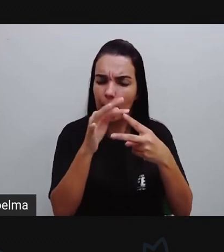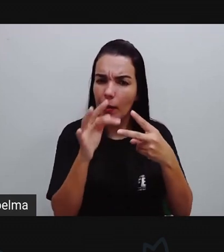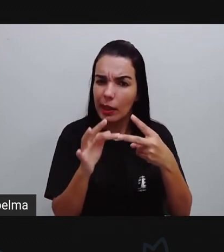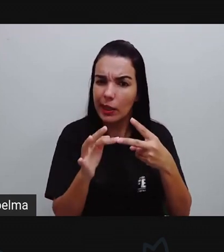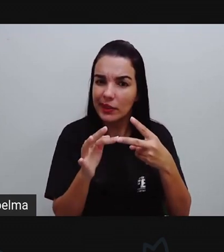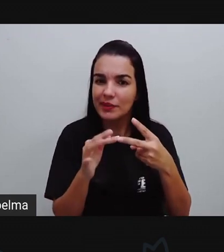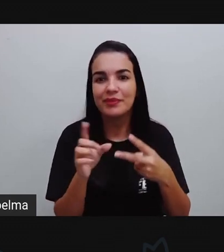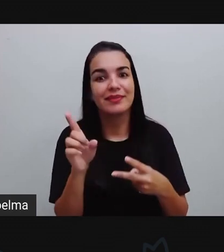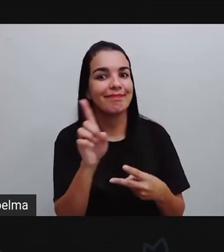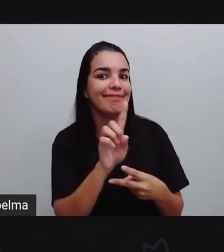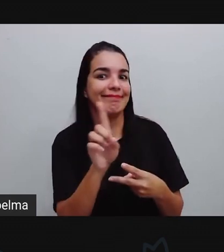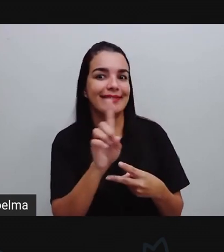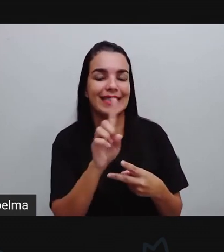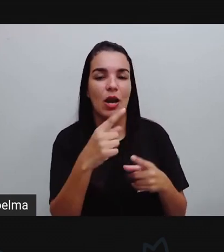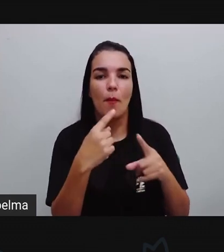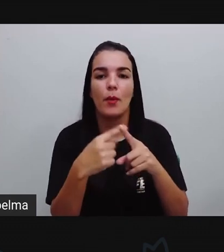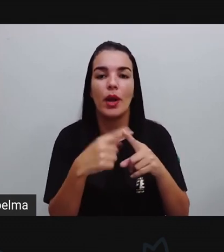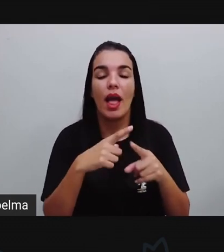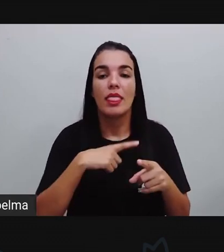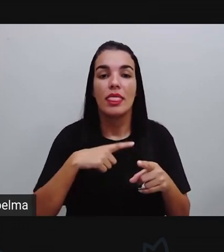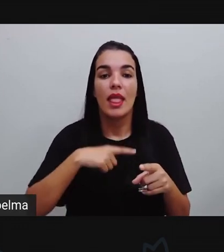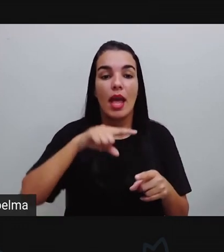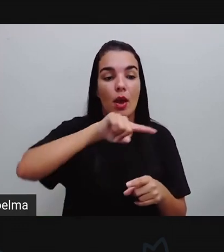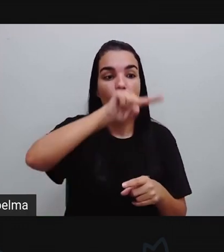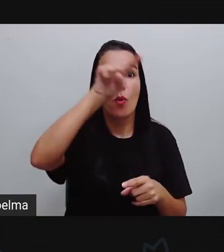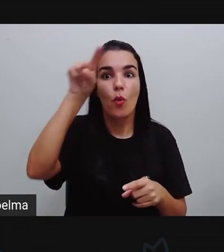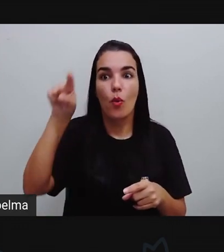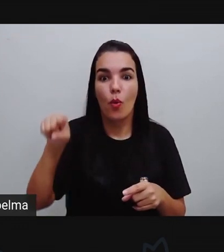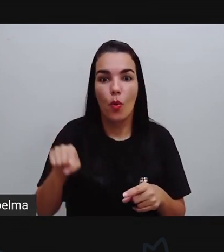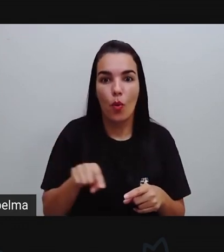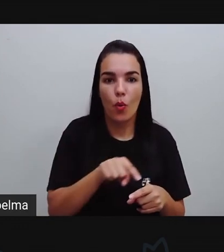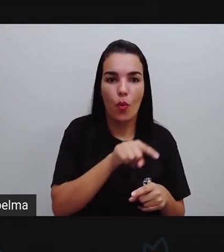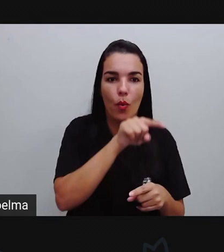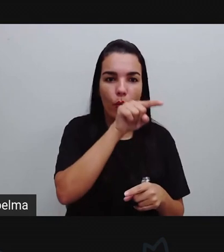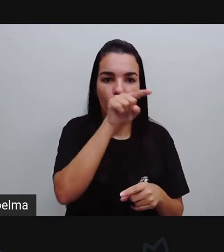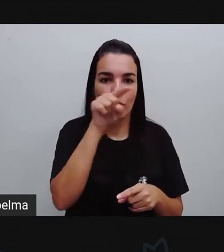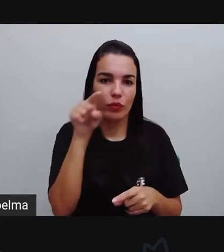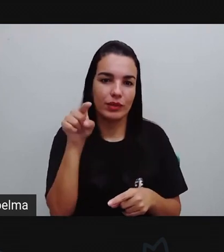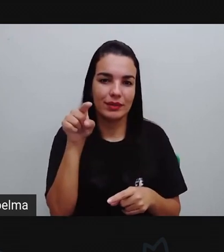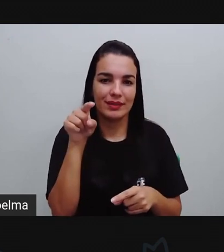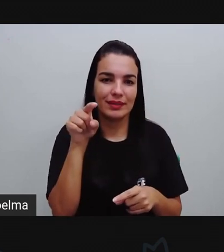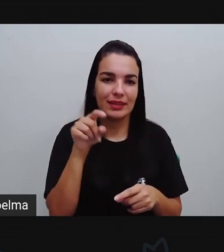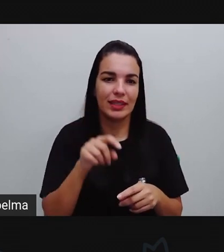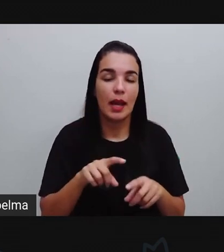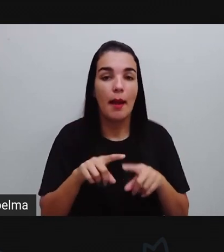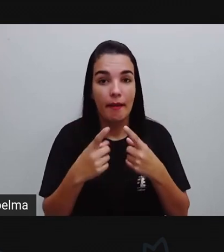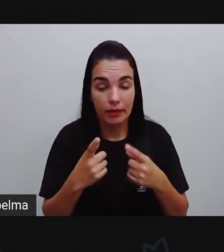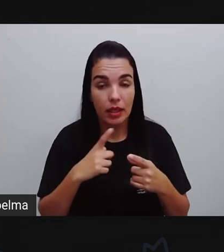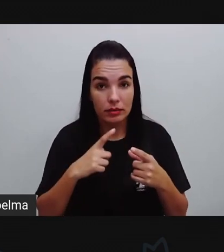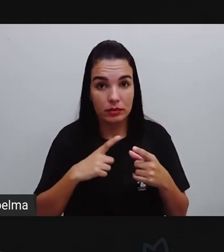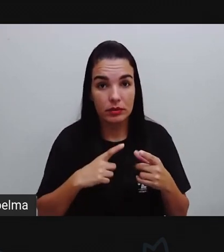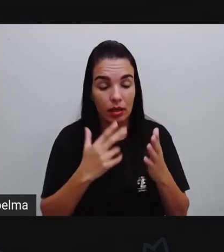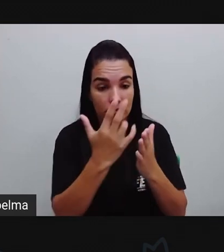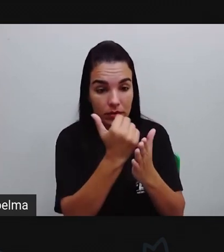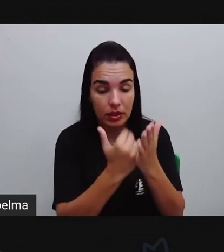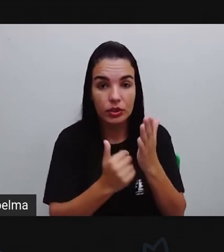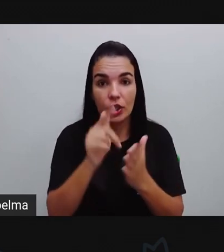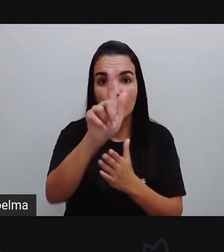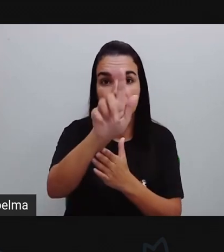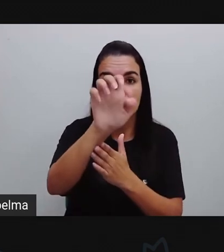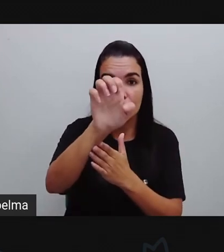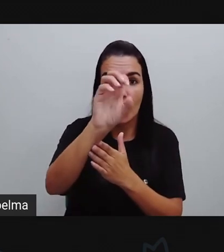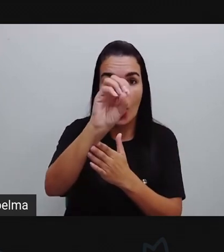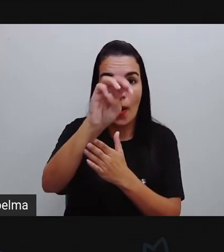polígono, porque é formado por curvas. É uma forma geométrica, é uma figura geométrica, porém, não pode ser